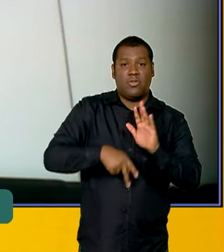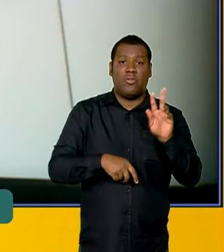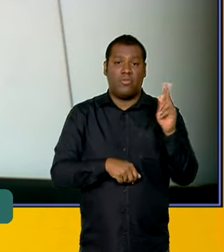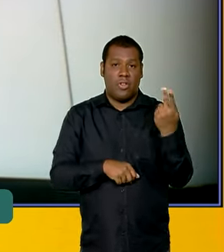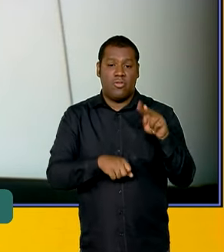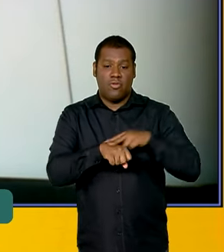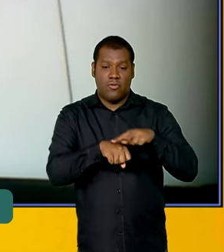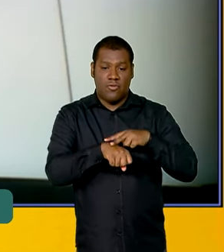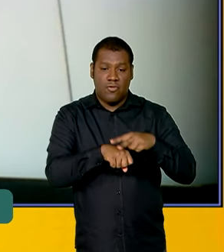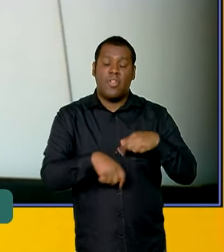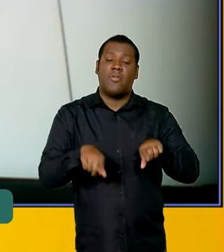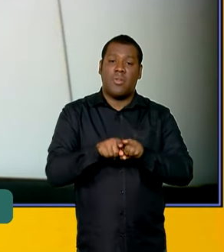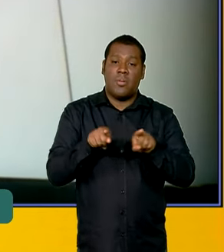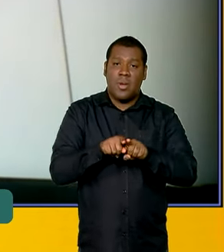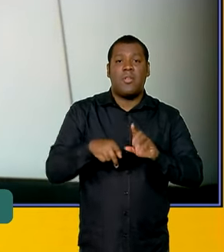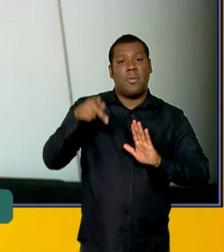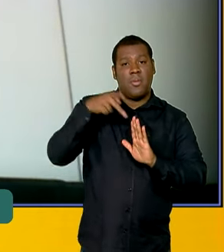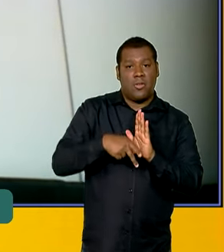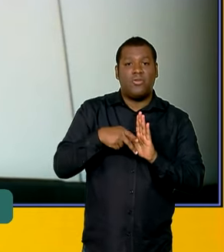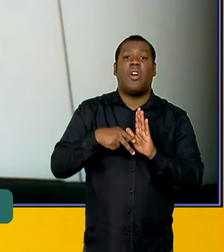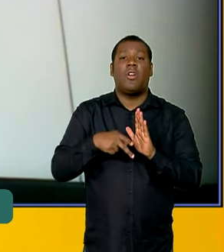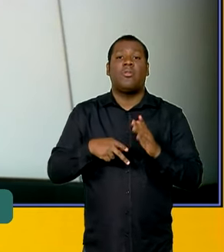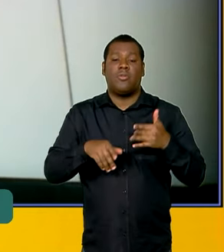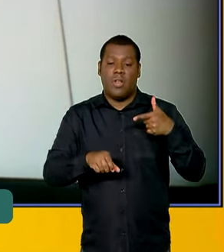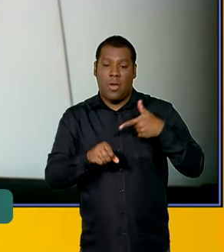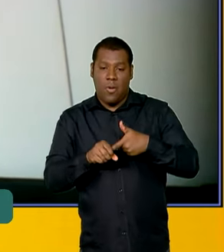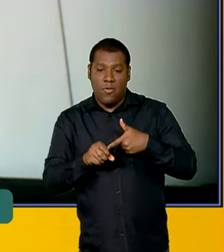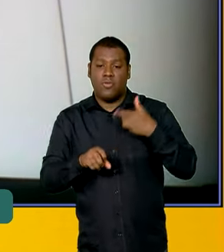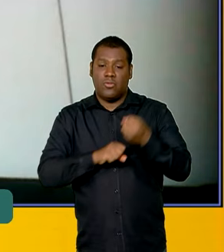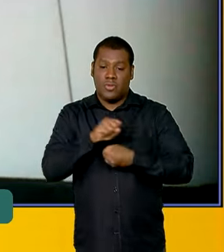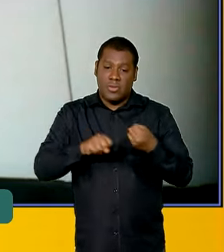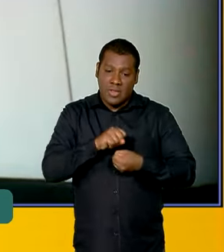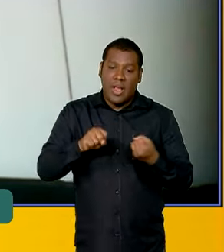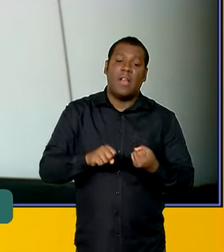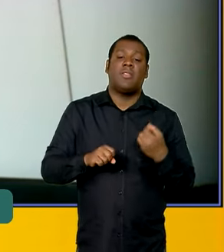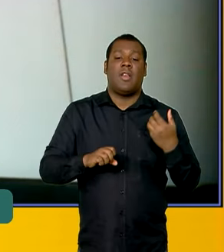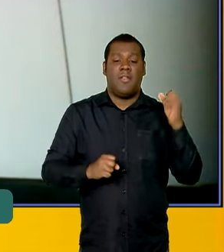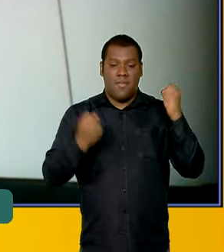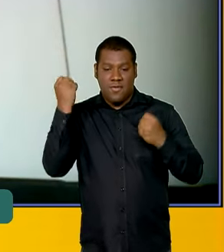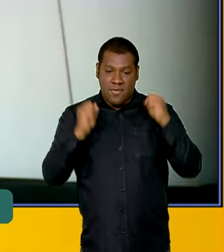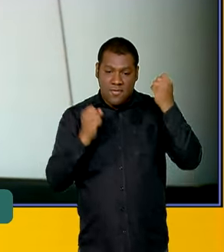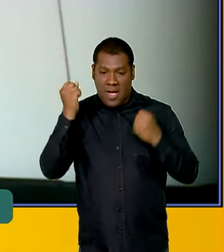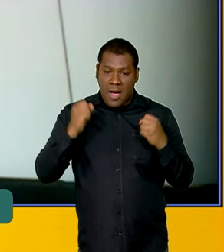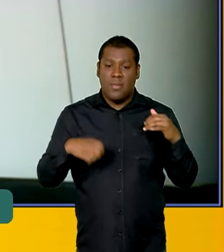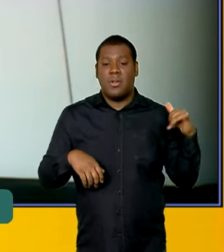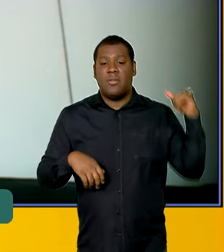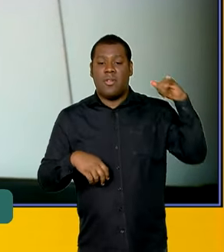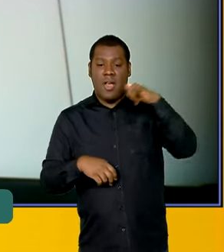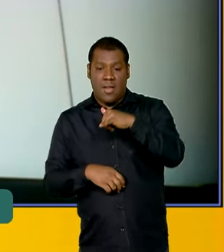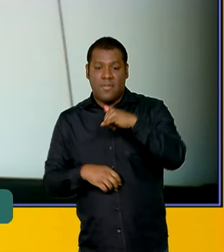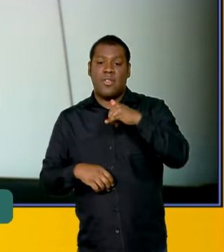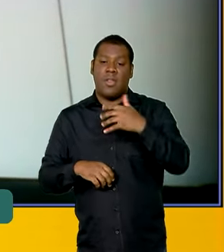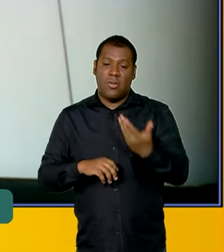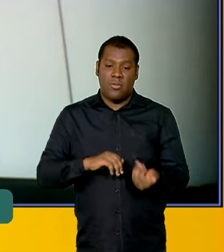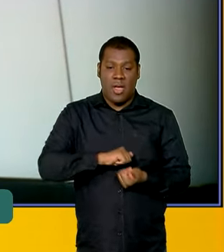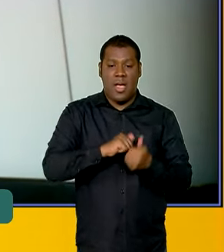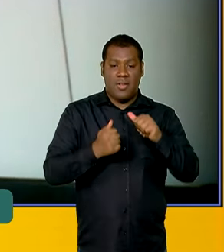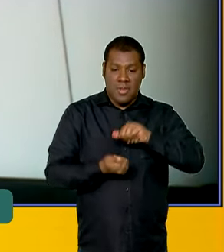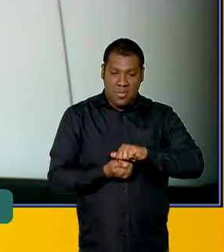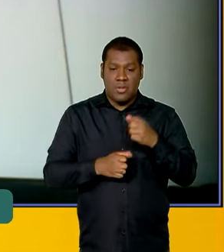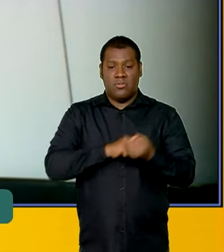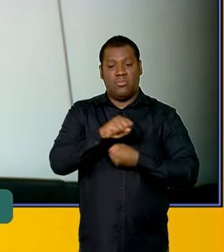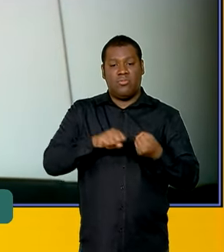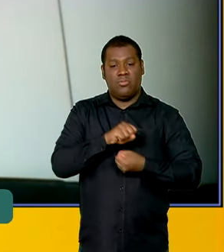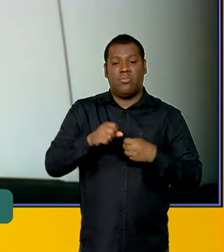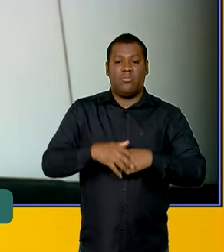e projetos de combustível sustentável de aviação. Nesse caso, nós temos projetos no Rio Grande do Sul, projetos em Cubatão, em São Paulo,